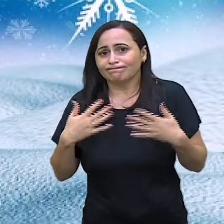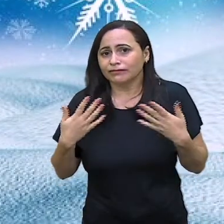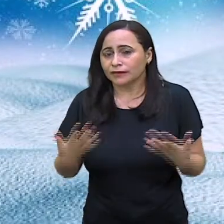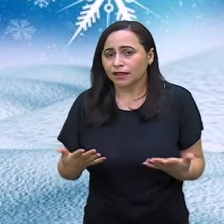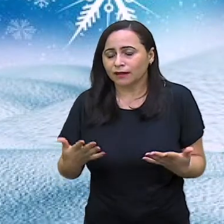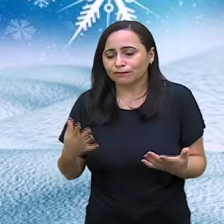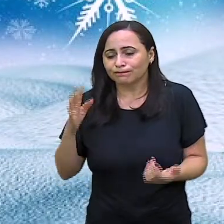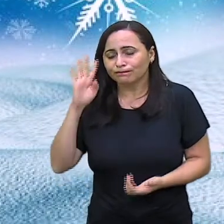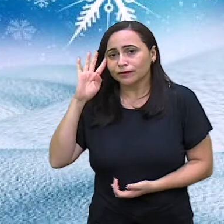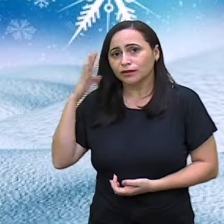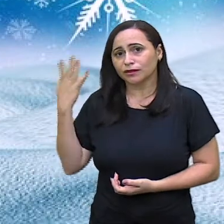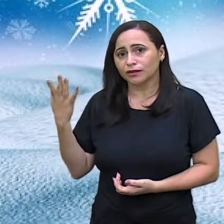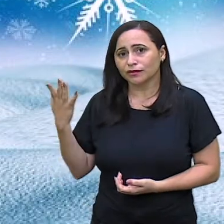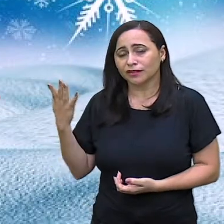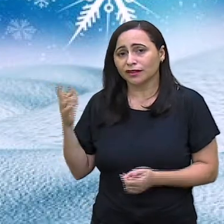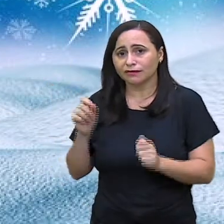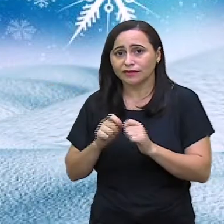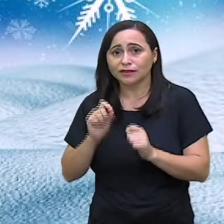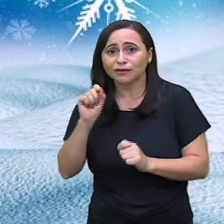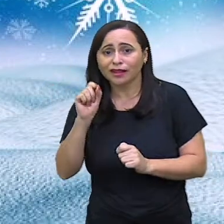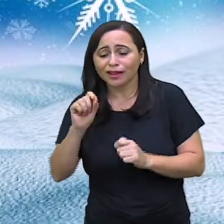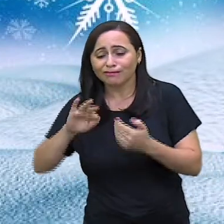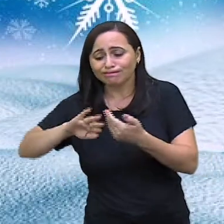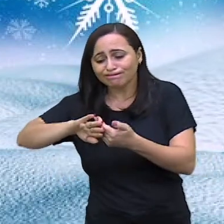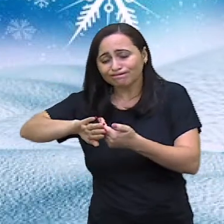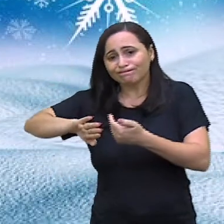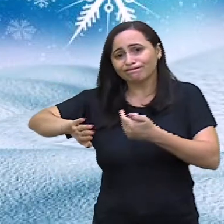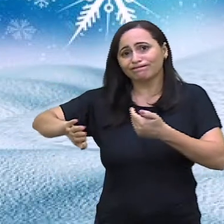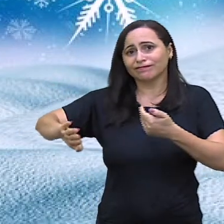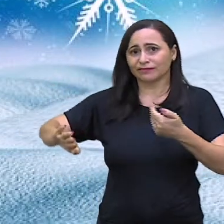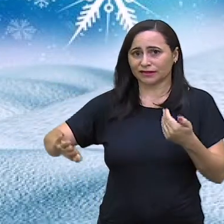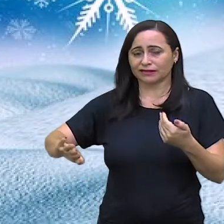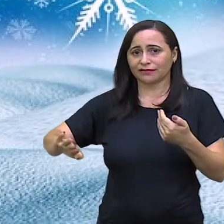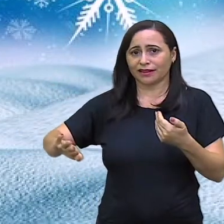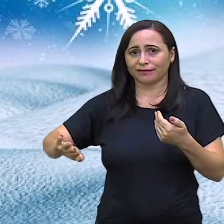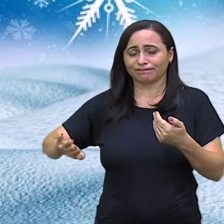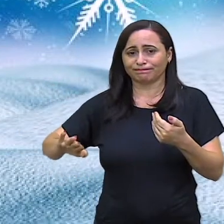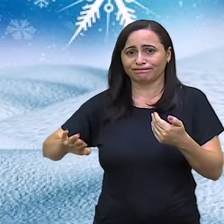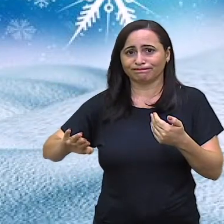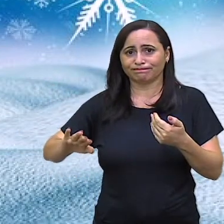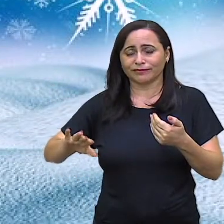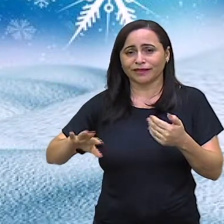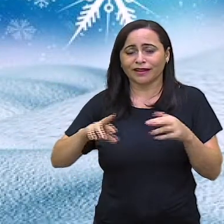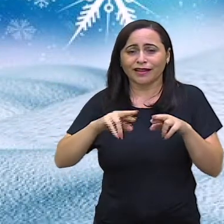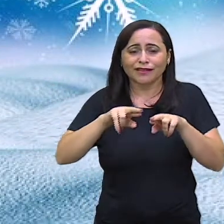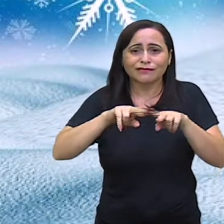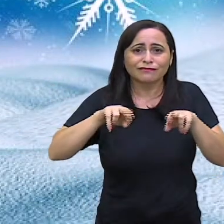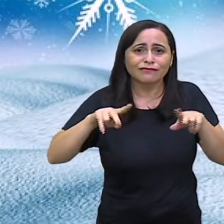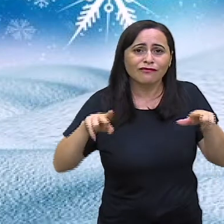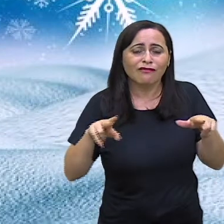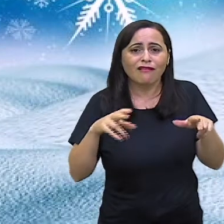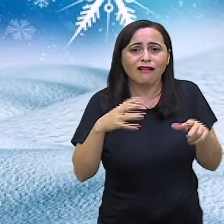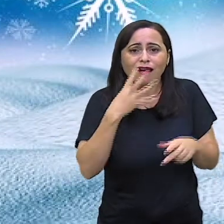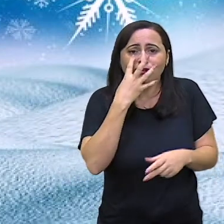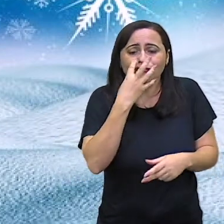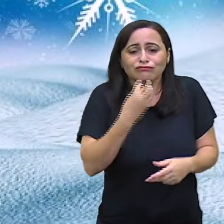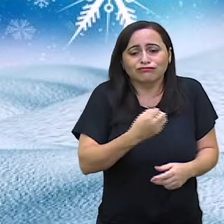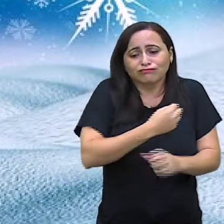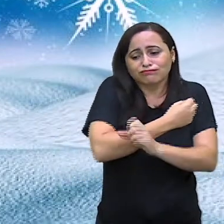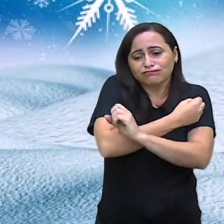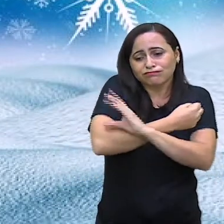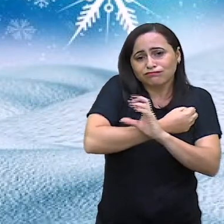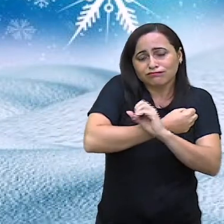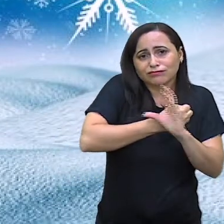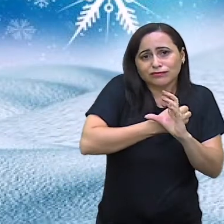decidiram se afastar um dos outros e alguns, infelizmente, morreram